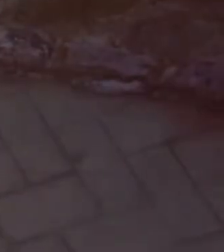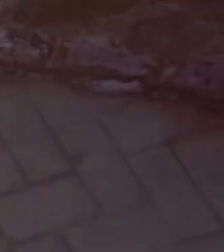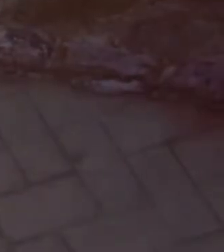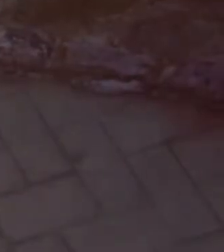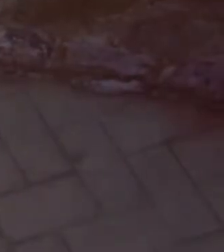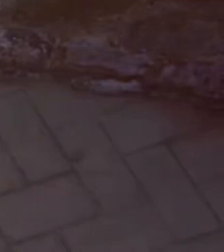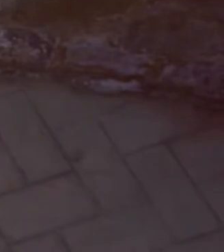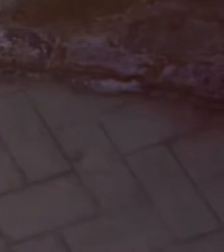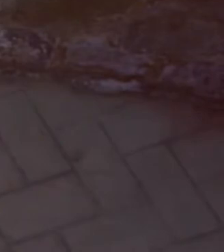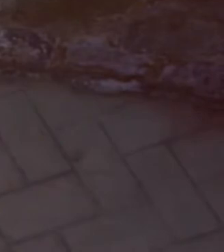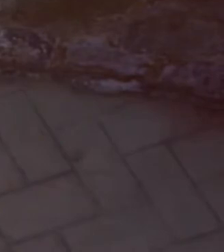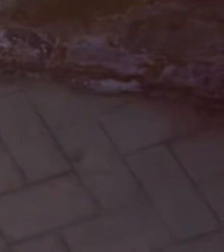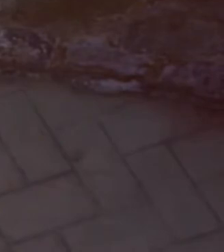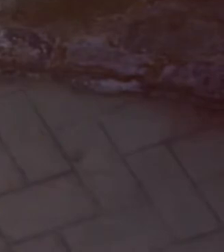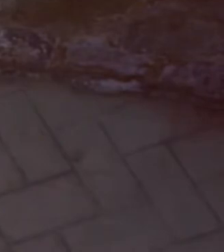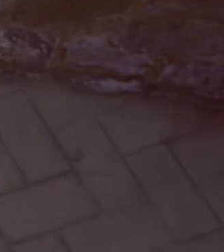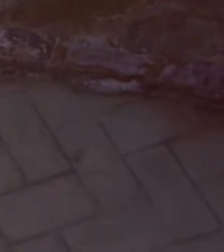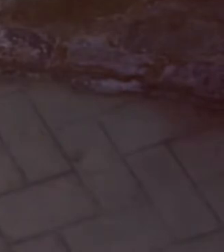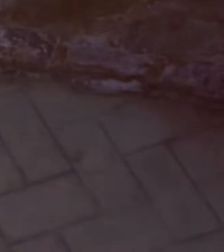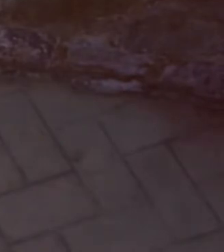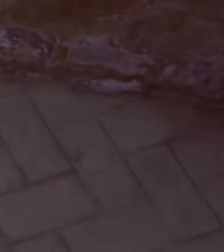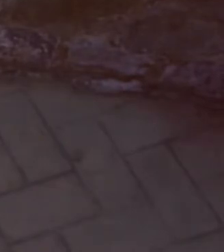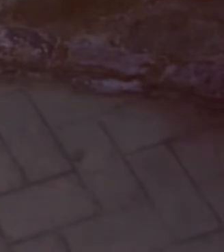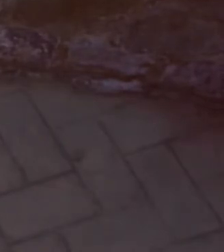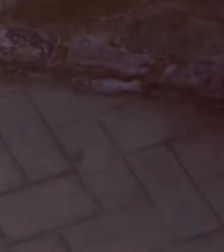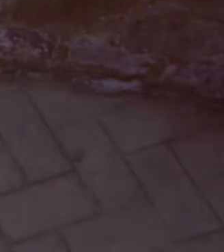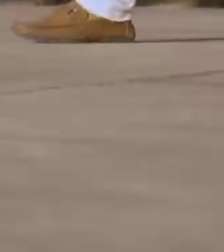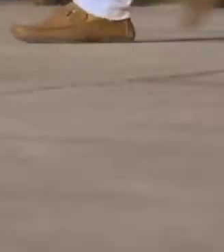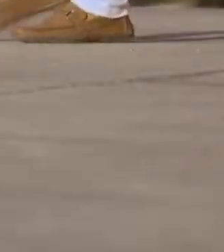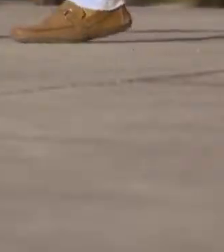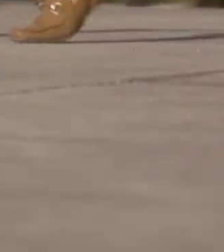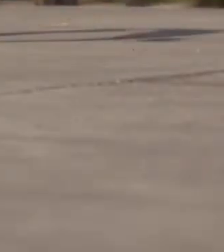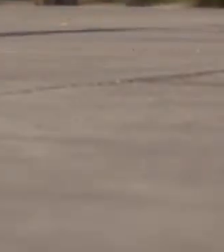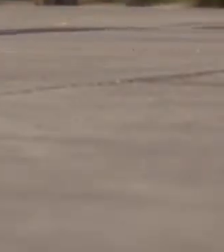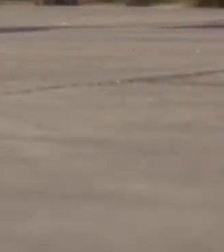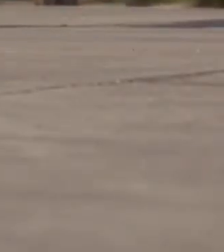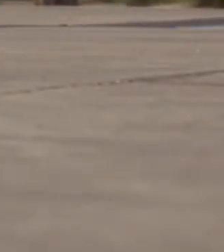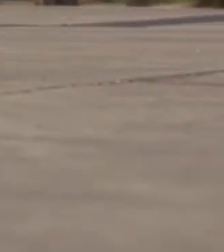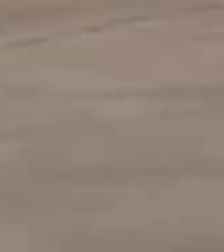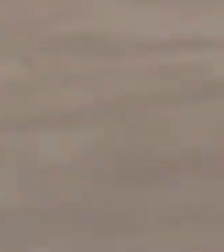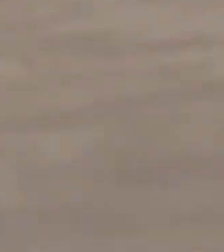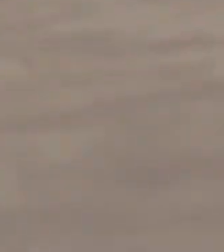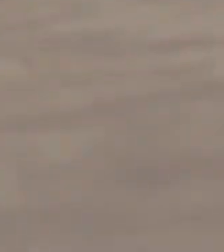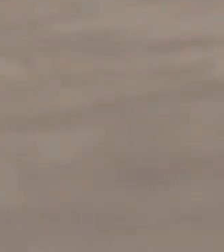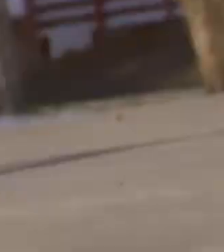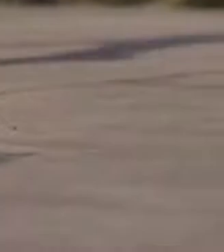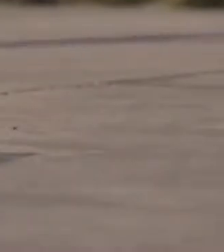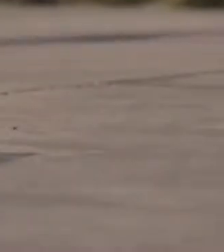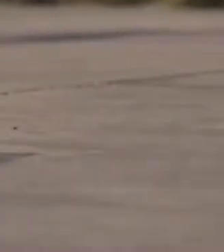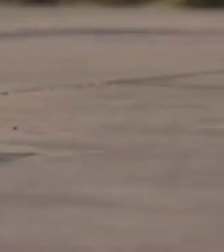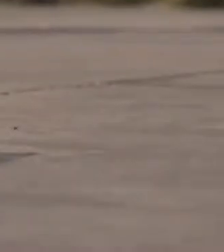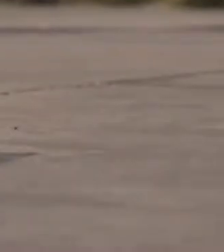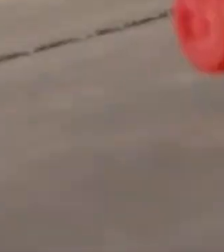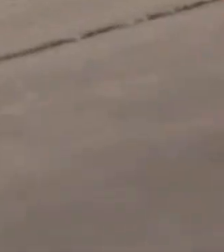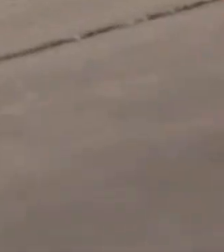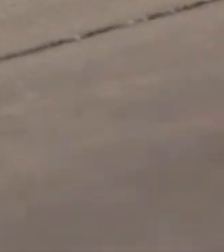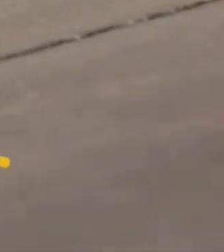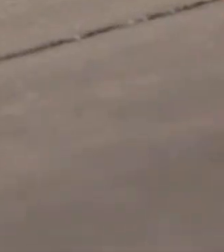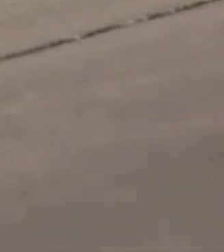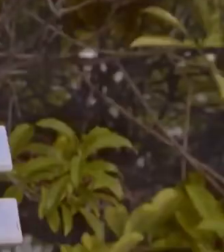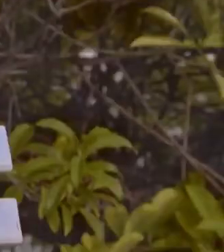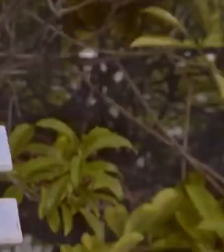E é claro, na qualidade de vida das futuras gerações. A Lese sabe que consciência social é uma questão de